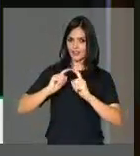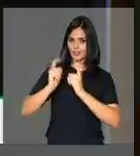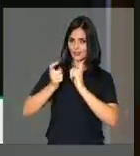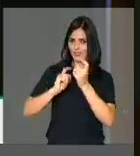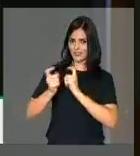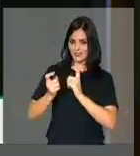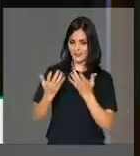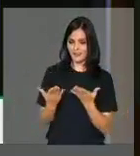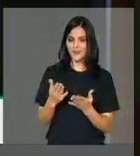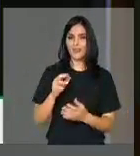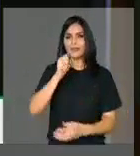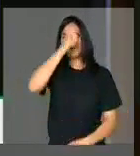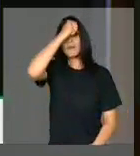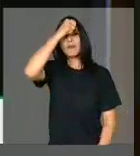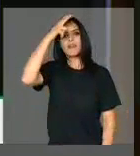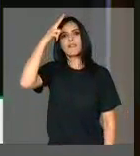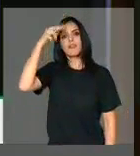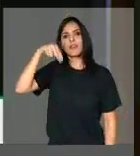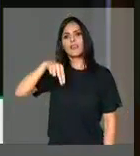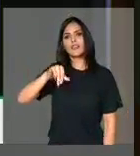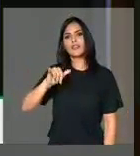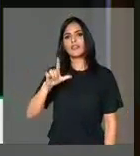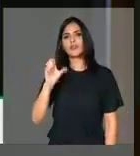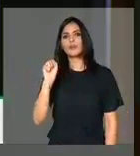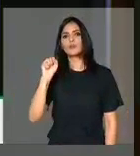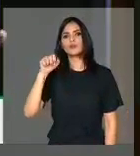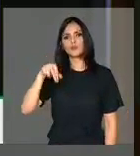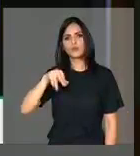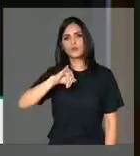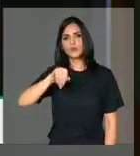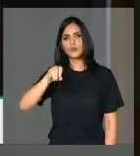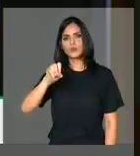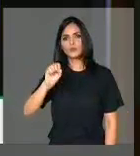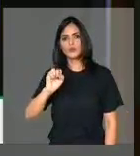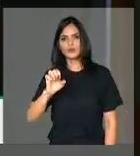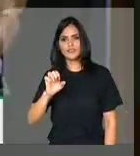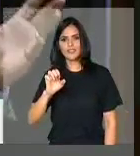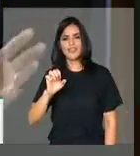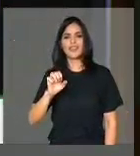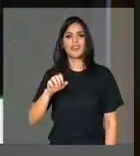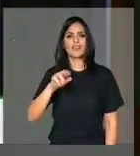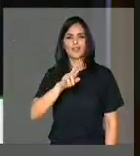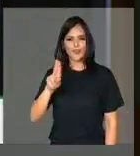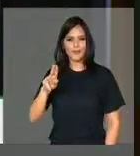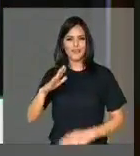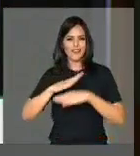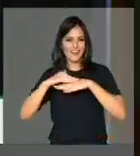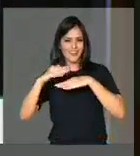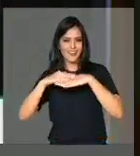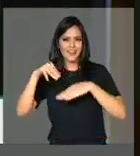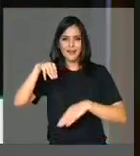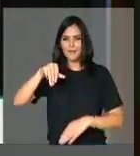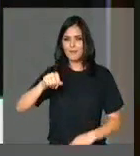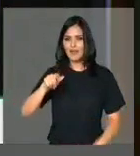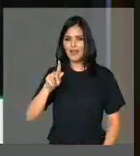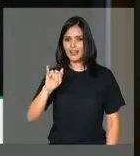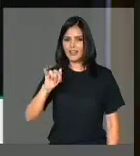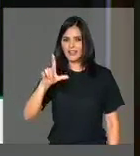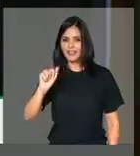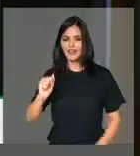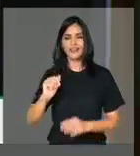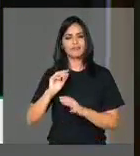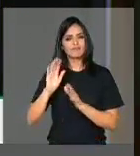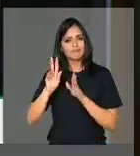Em nome do prefeito Nilson José Rodrigues, o Maguila, eu quero cumprimentar toda a população